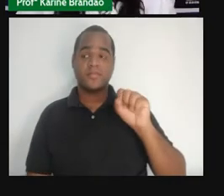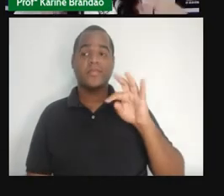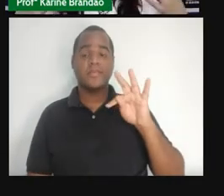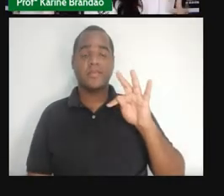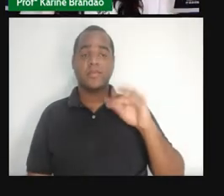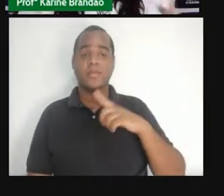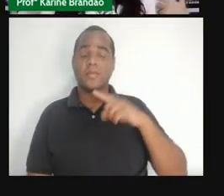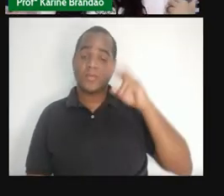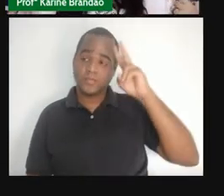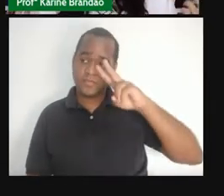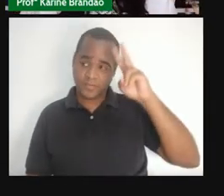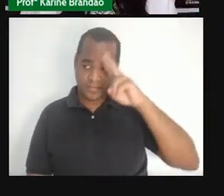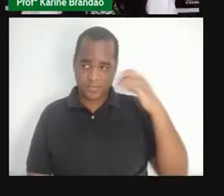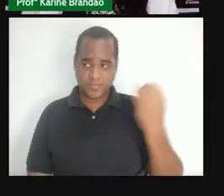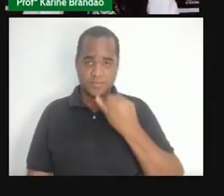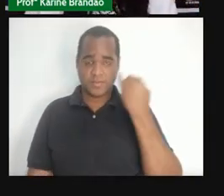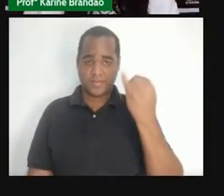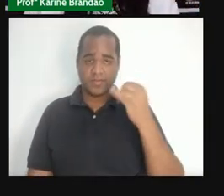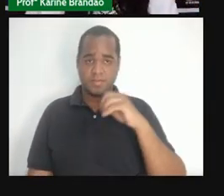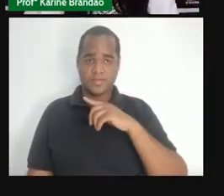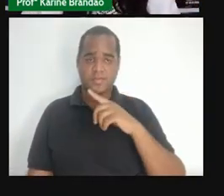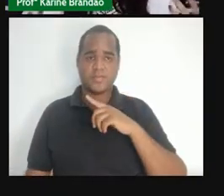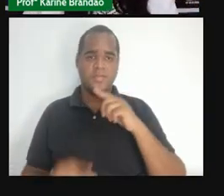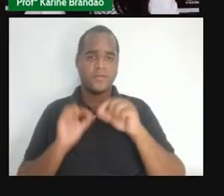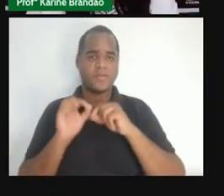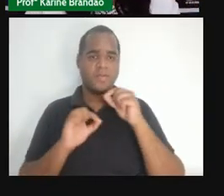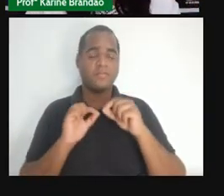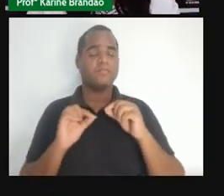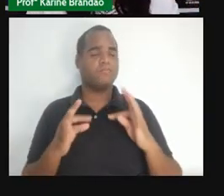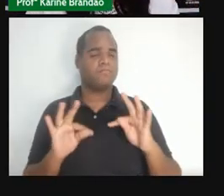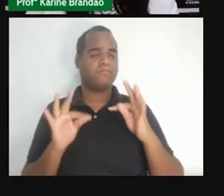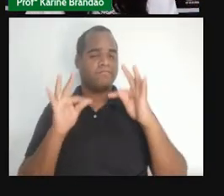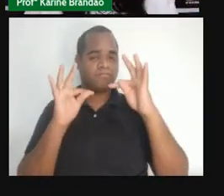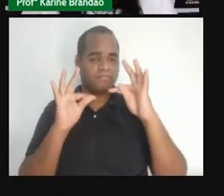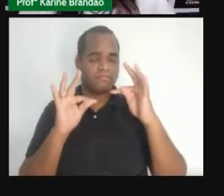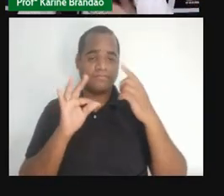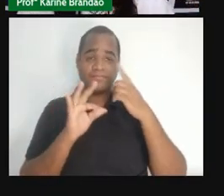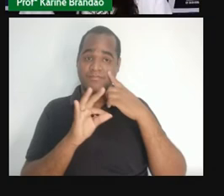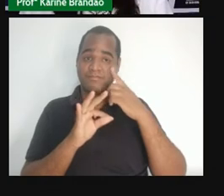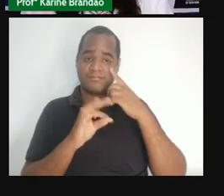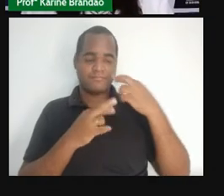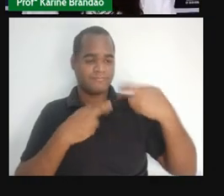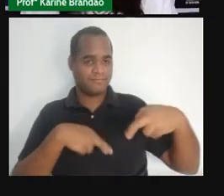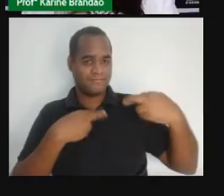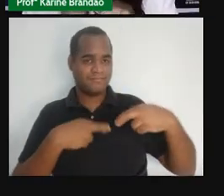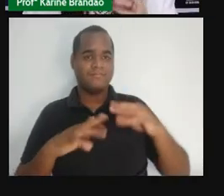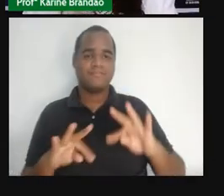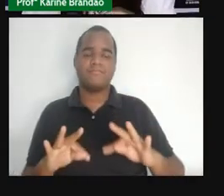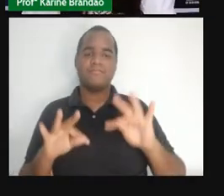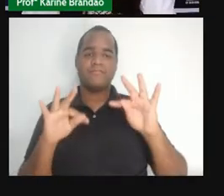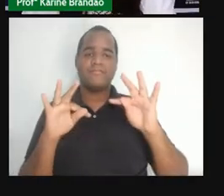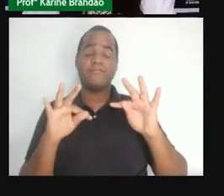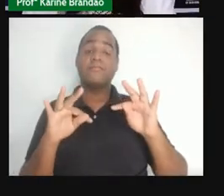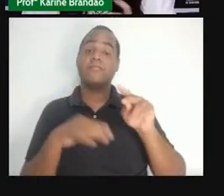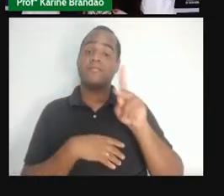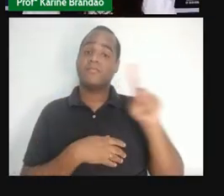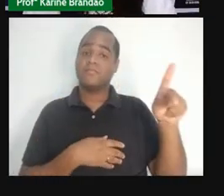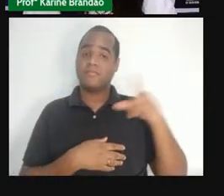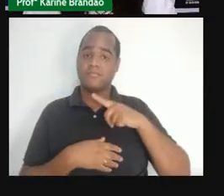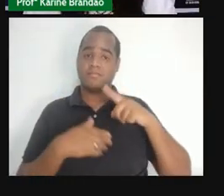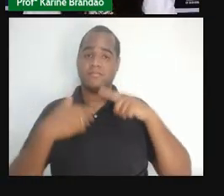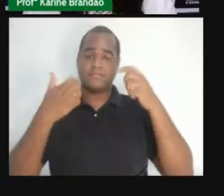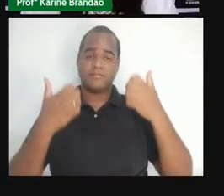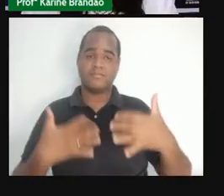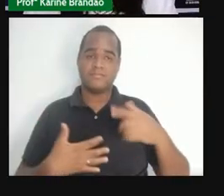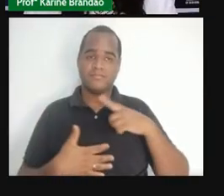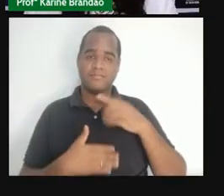né, e relembrou, tanto lá nas aulas de tecnologias, na revisão, inclusive, de tecnologia, e aqui, a PRO constantemente está chamando a